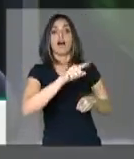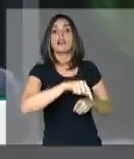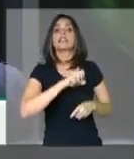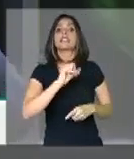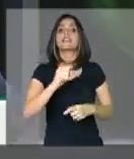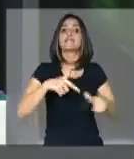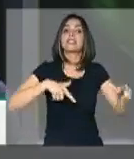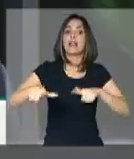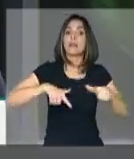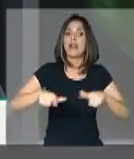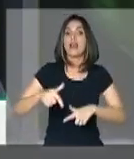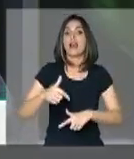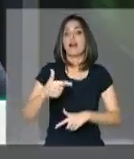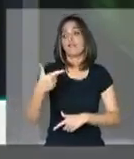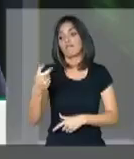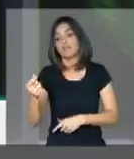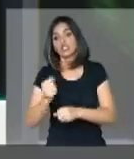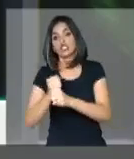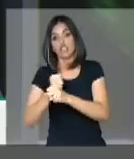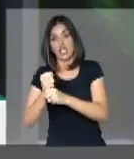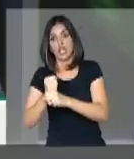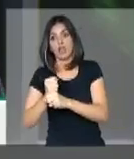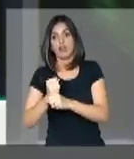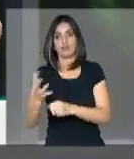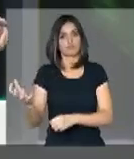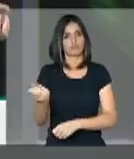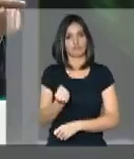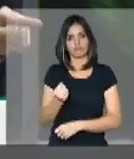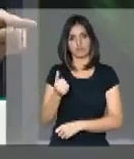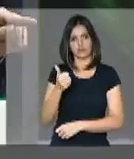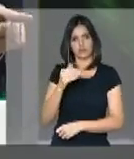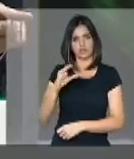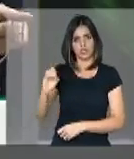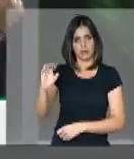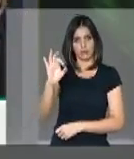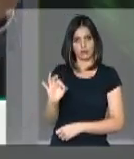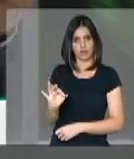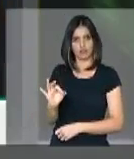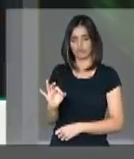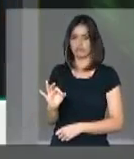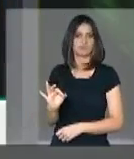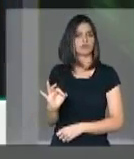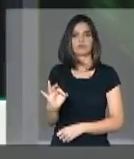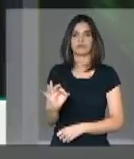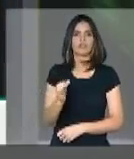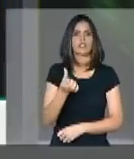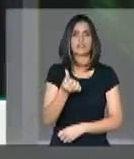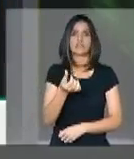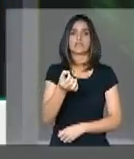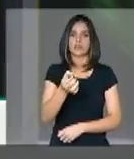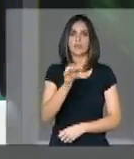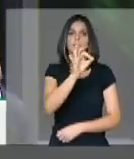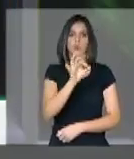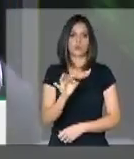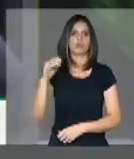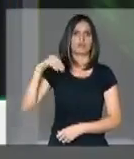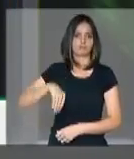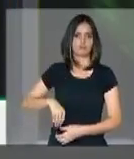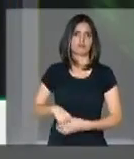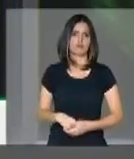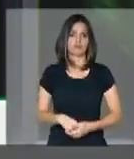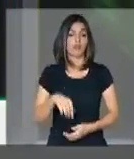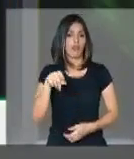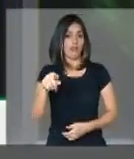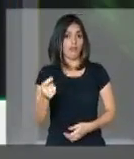se você trabalhar 20 anos ou 15 anos com a idade mínima, você não recebe os 100% desse valor, você vai receber 60% desse valor, e